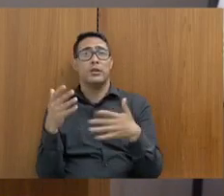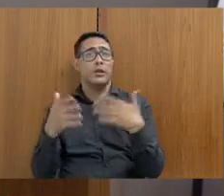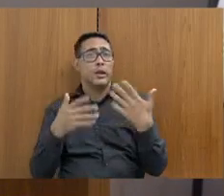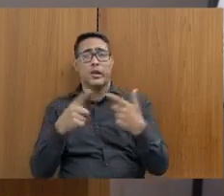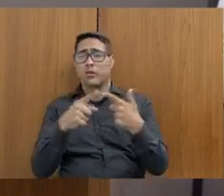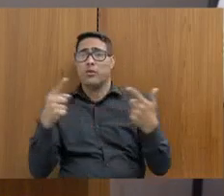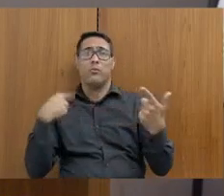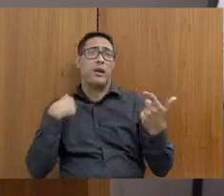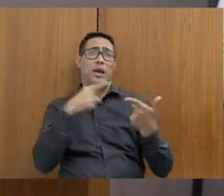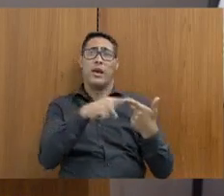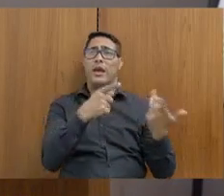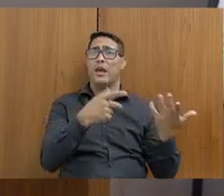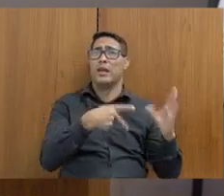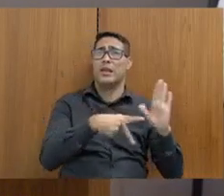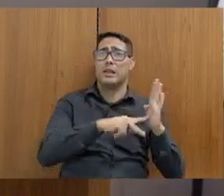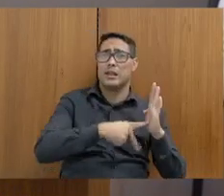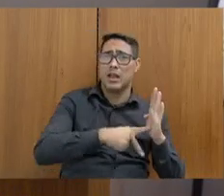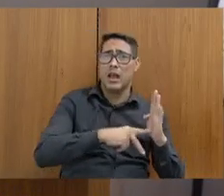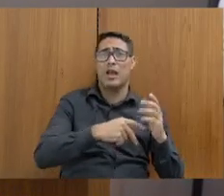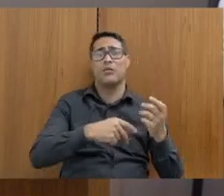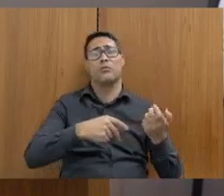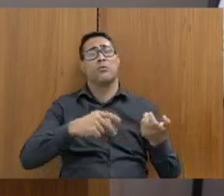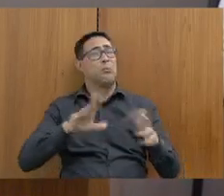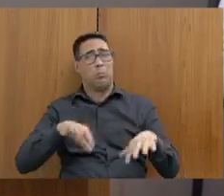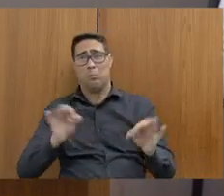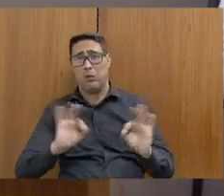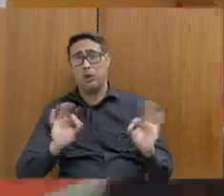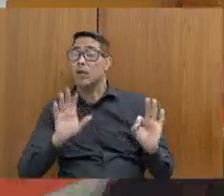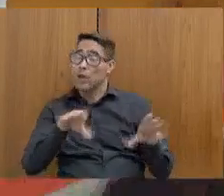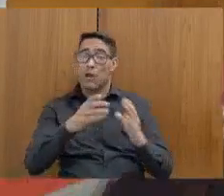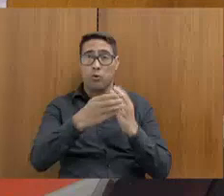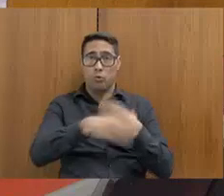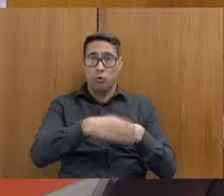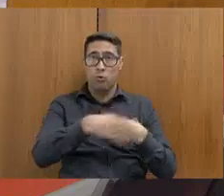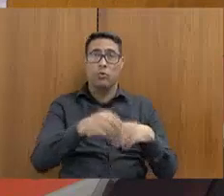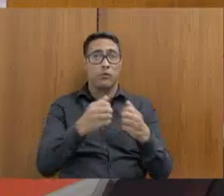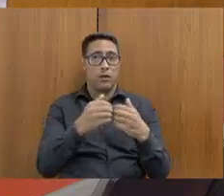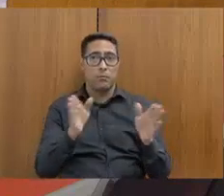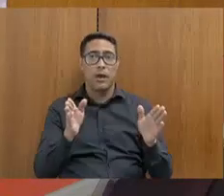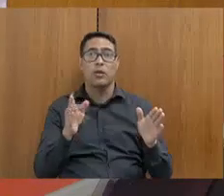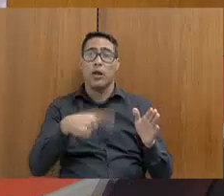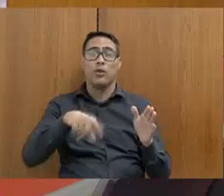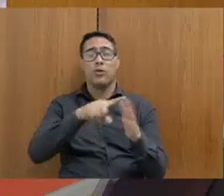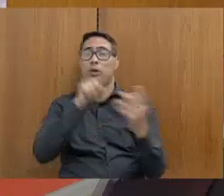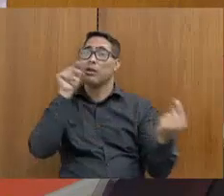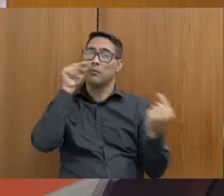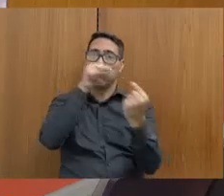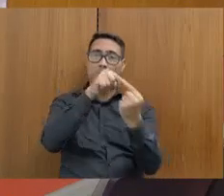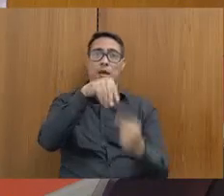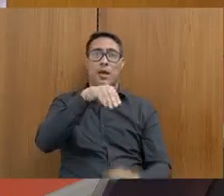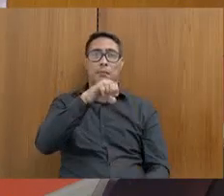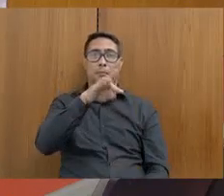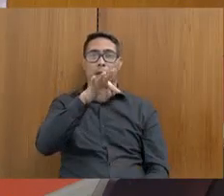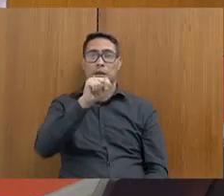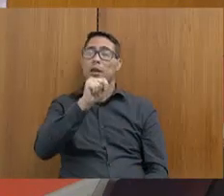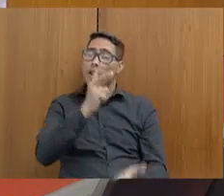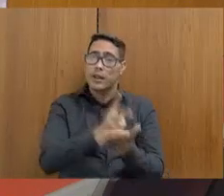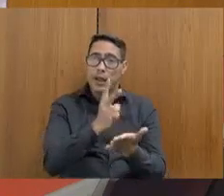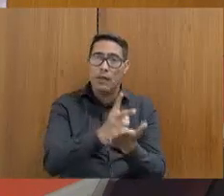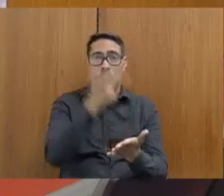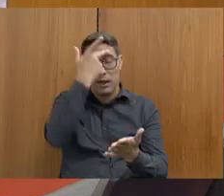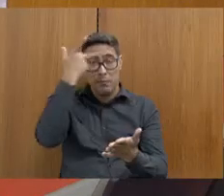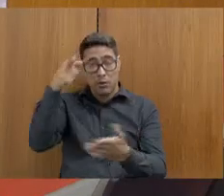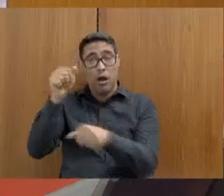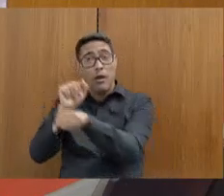pleito de sindicato, não se deve a absolutamente nada. Desde que o concurso foi aberto, a nossa meta sempre foi chamar os excedentes. Então,